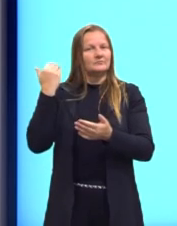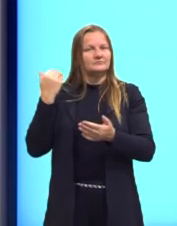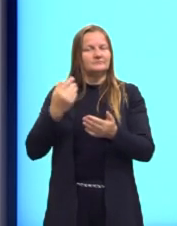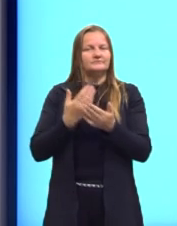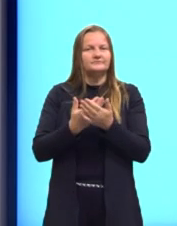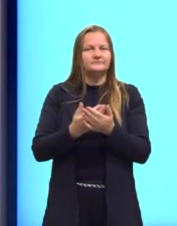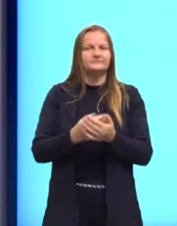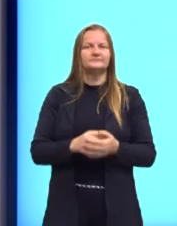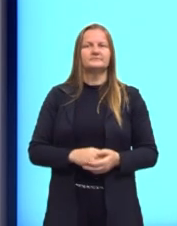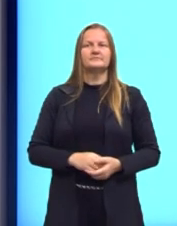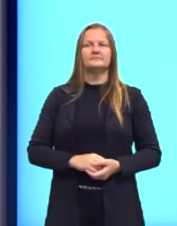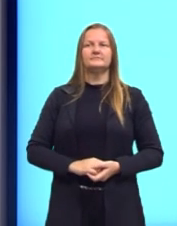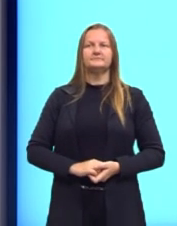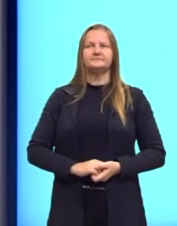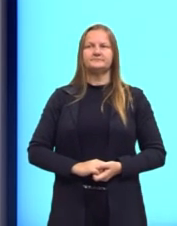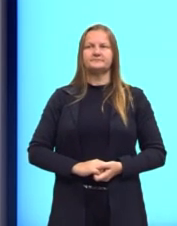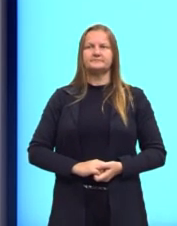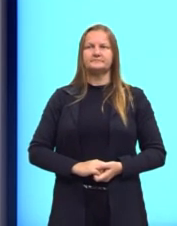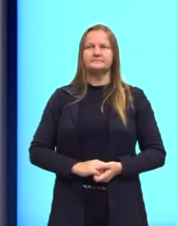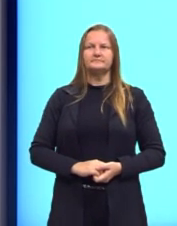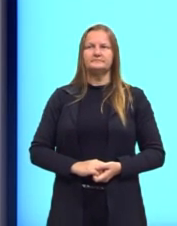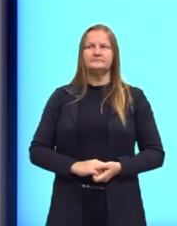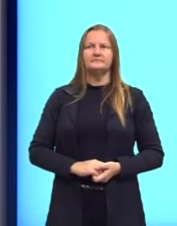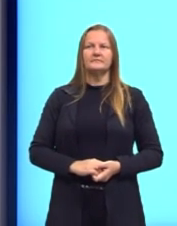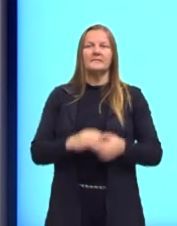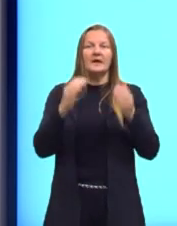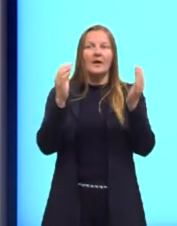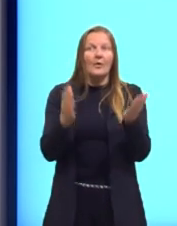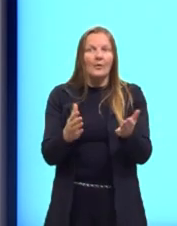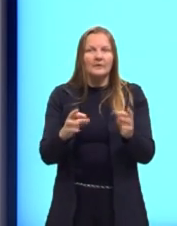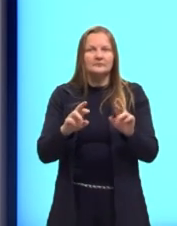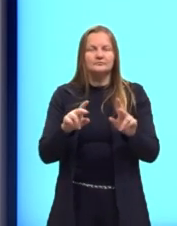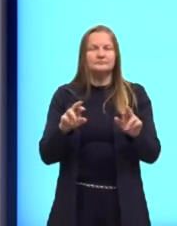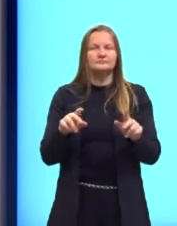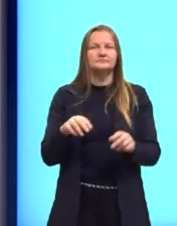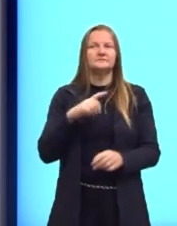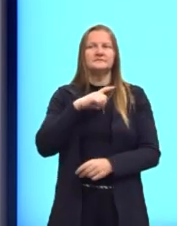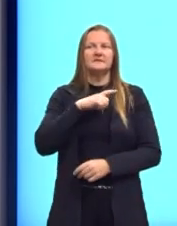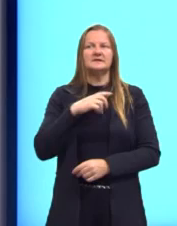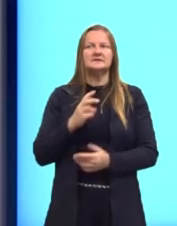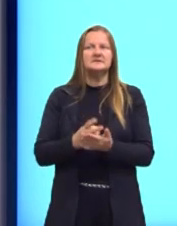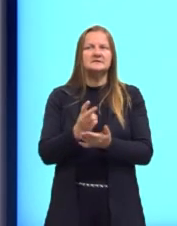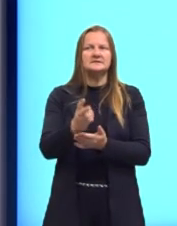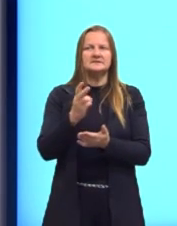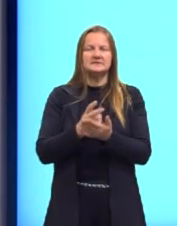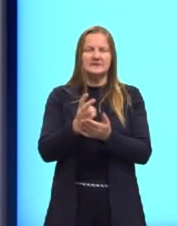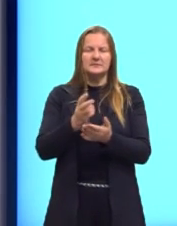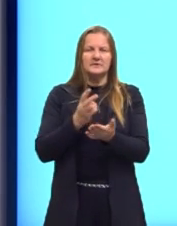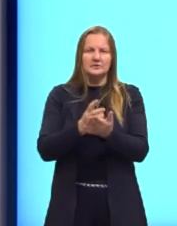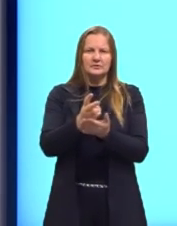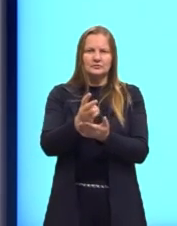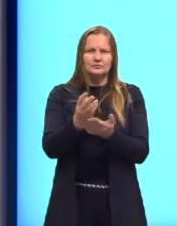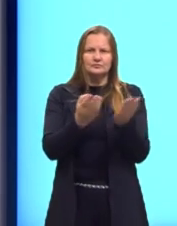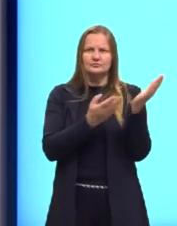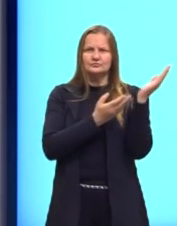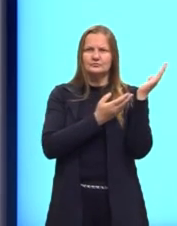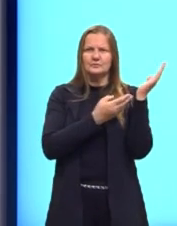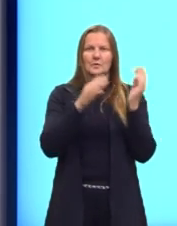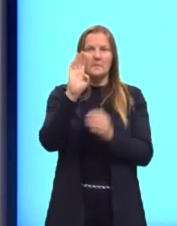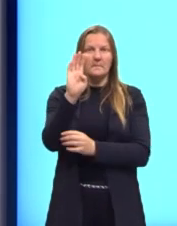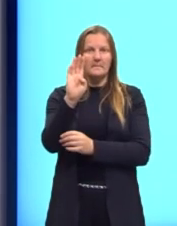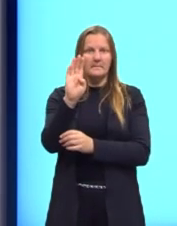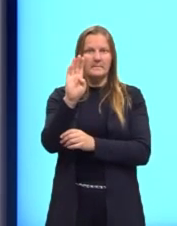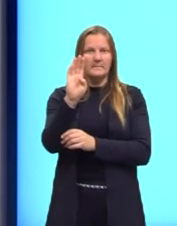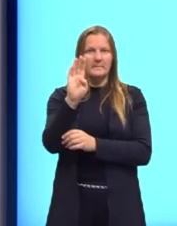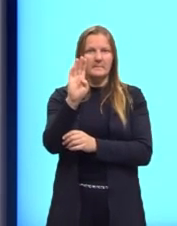função afim. só que, nesse caso, nós temos sempre a constante, então, o B, ele vai